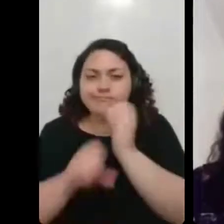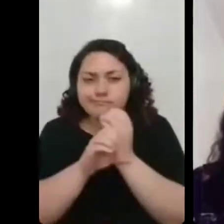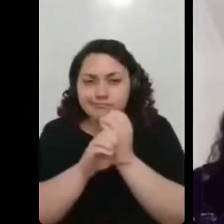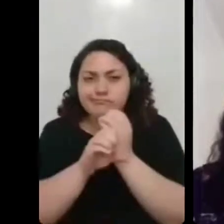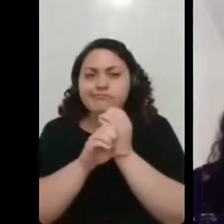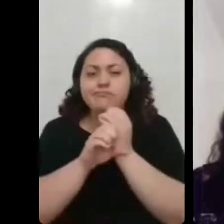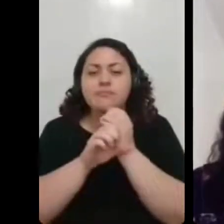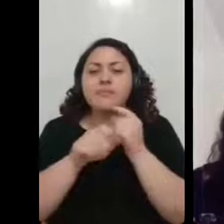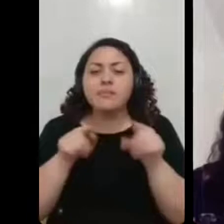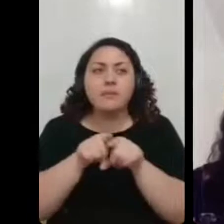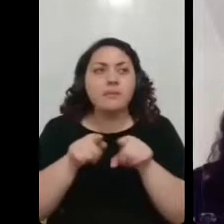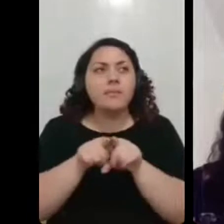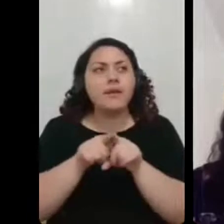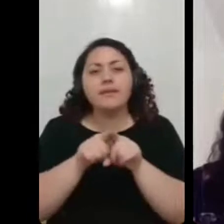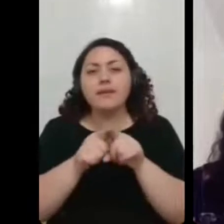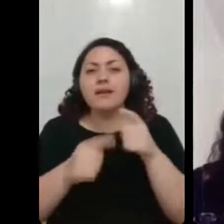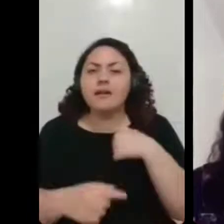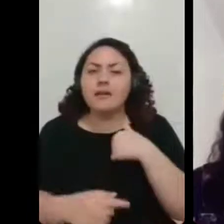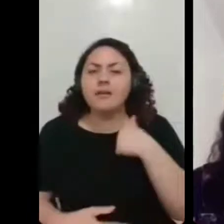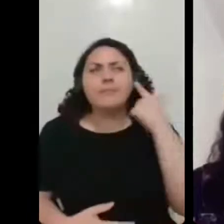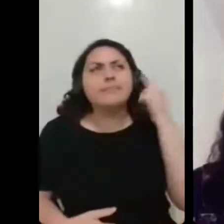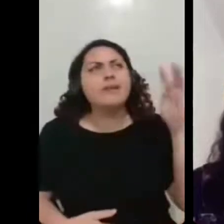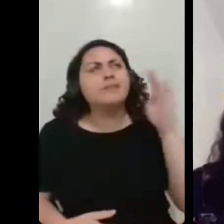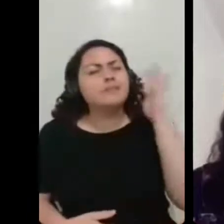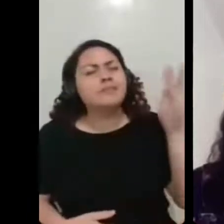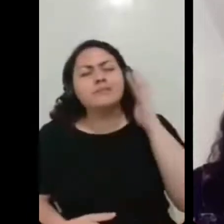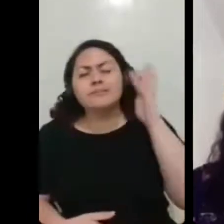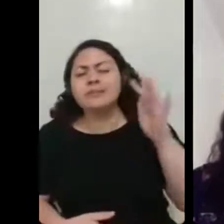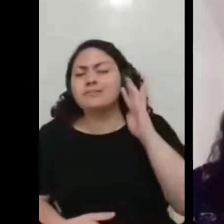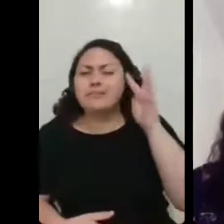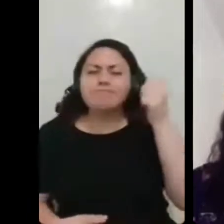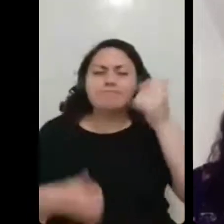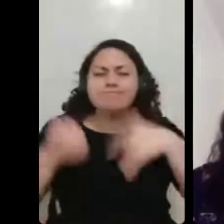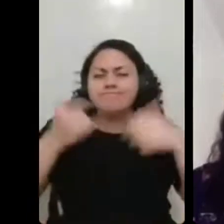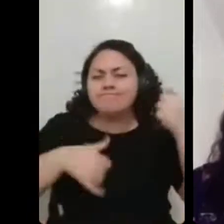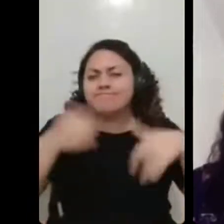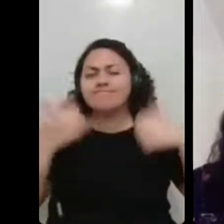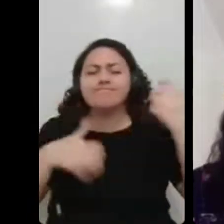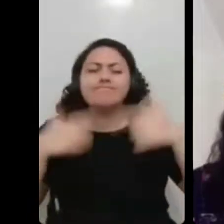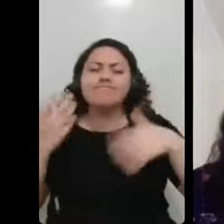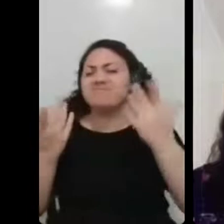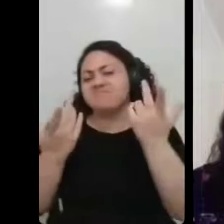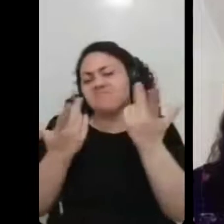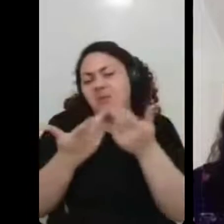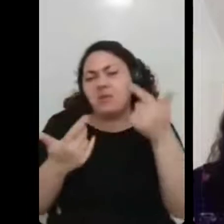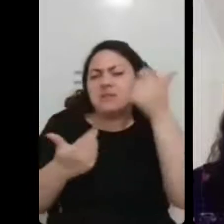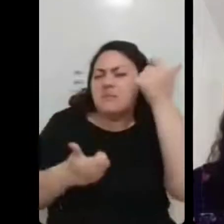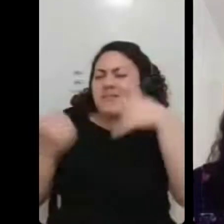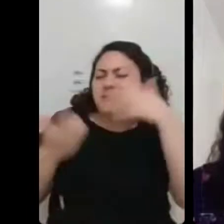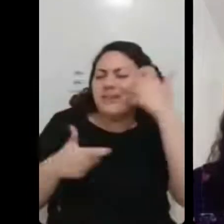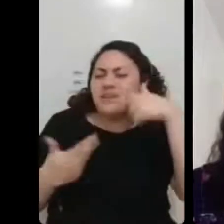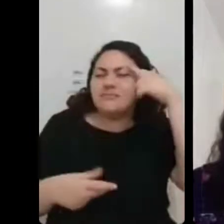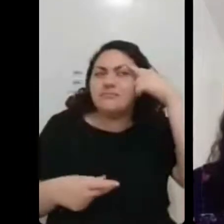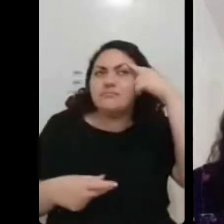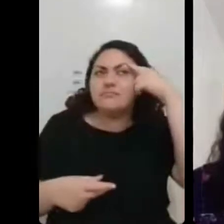muito num fluxo, assim, de pensamento e explicando alguma coisa, né, pra alguém e aí tu parou,